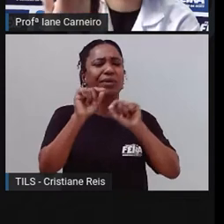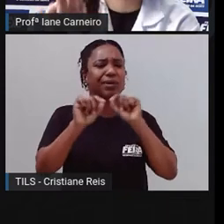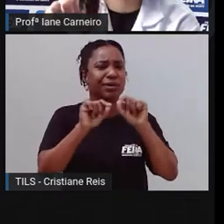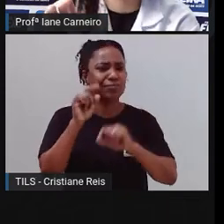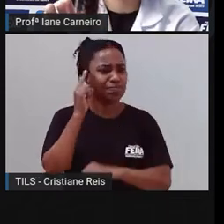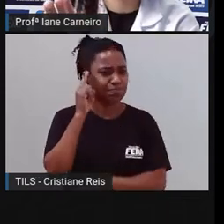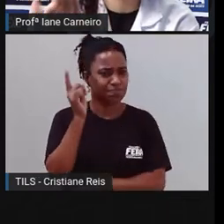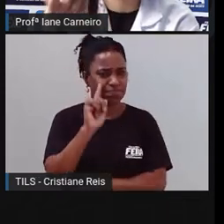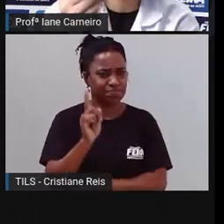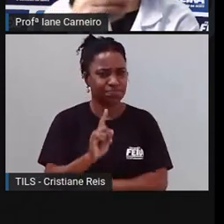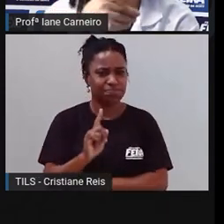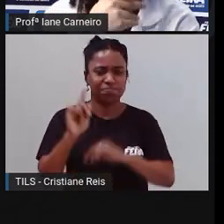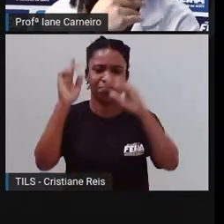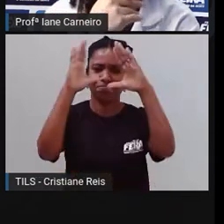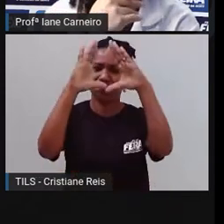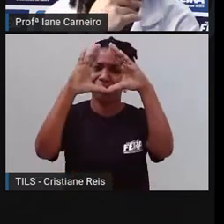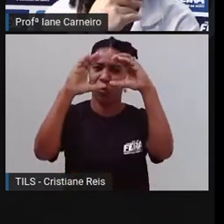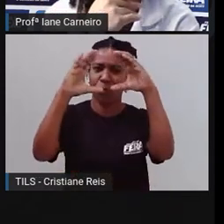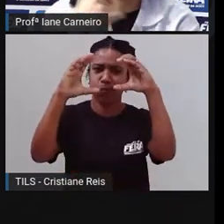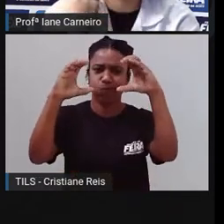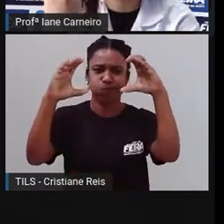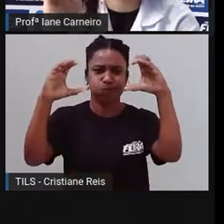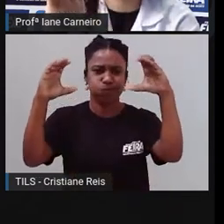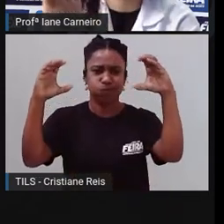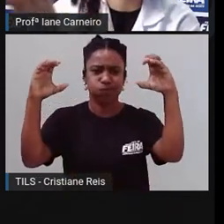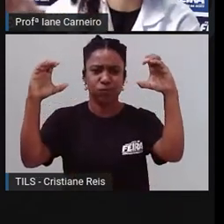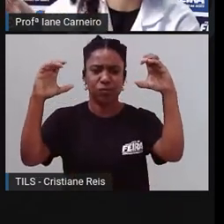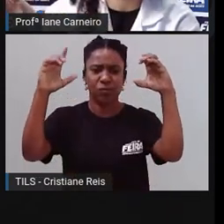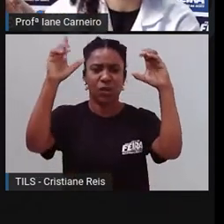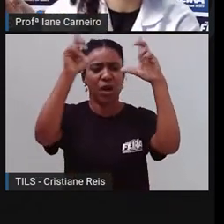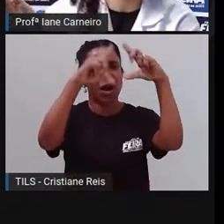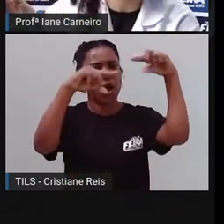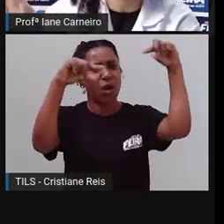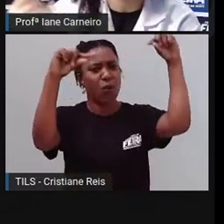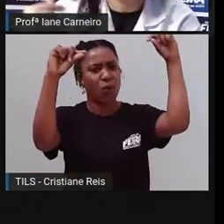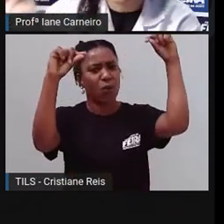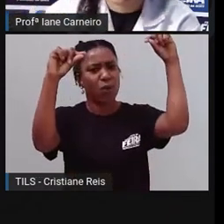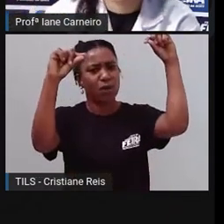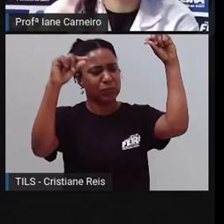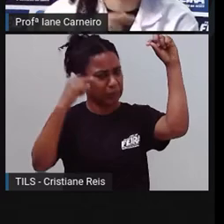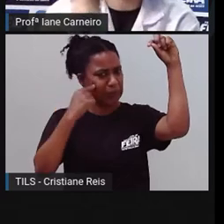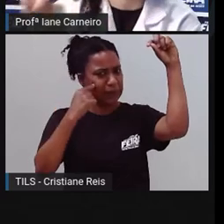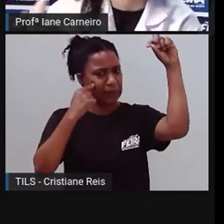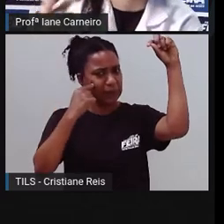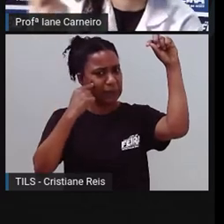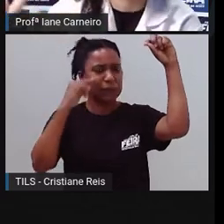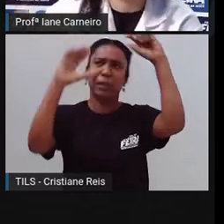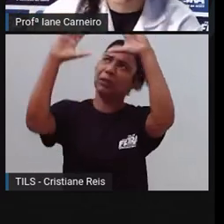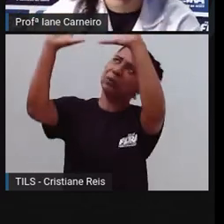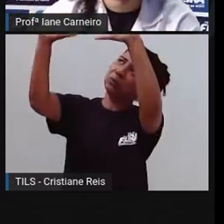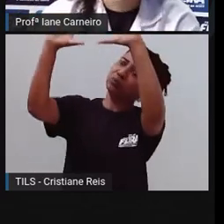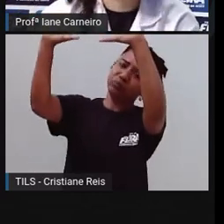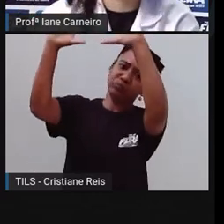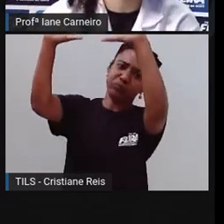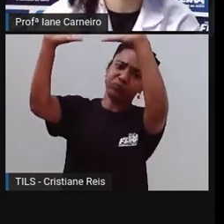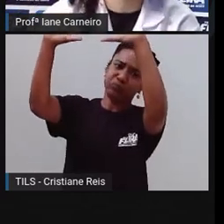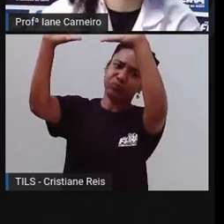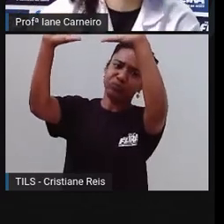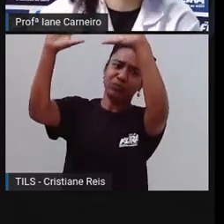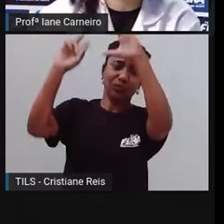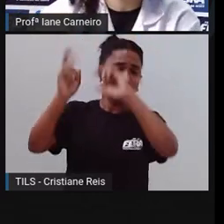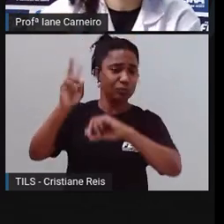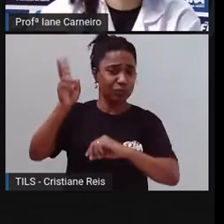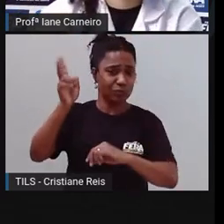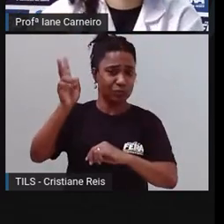Será que é a nuvem? A lua? A lua está no céu todo dia, né? Não tem dia que ela deixa de ir. Não sei, não.